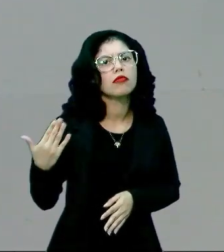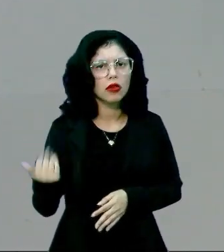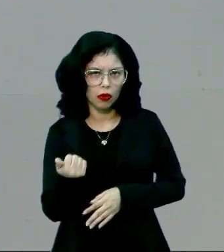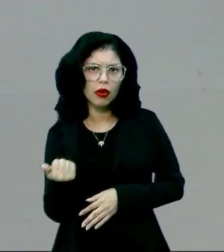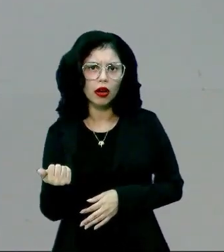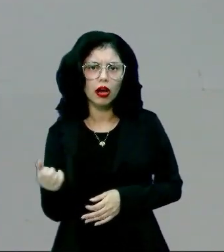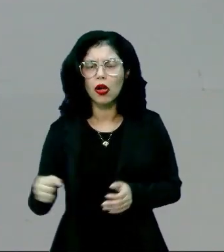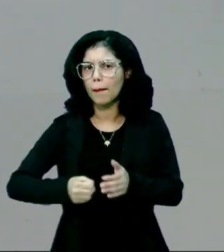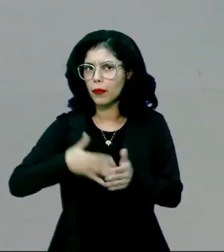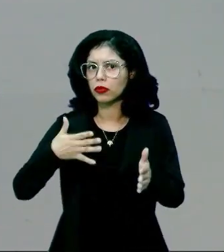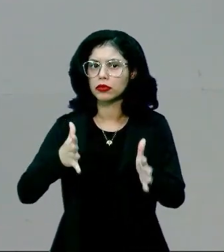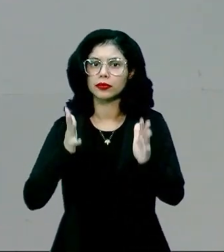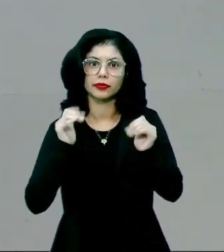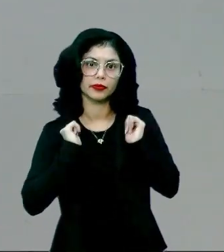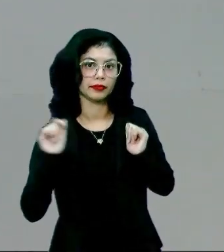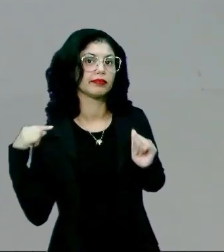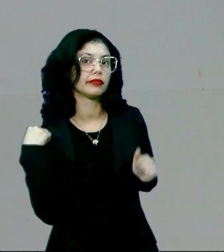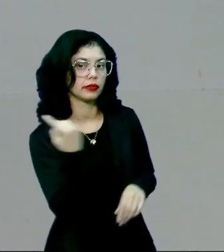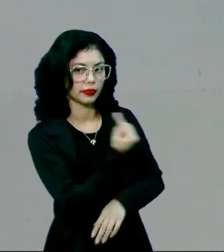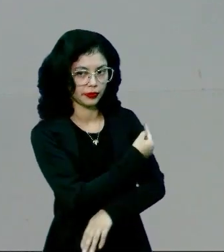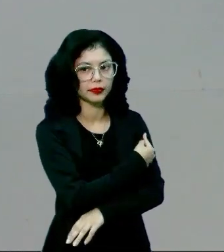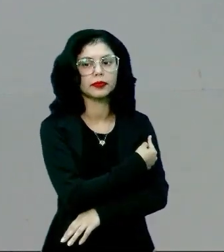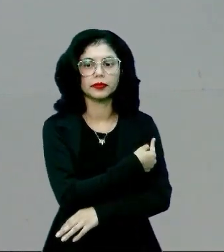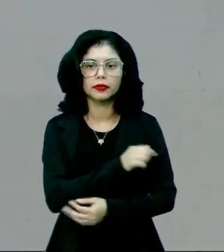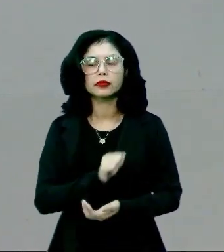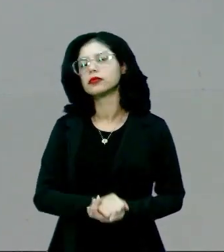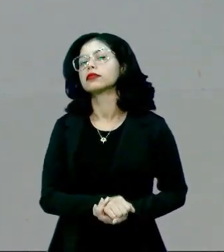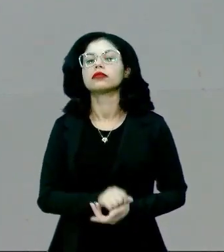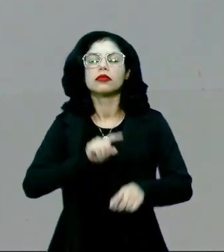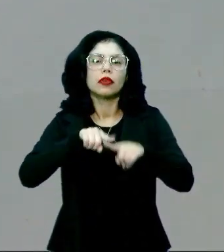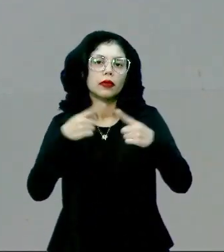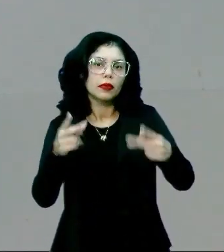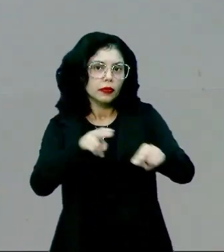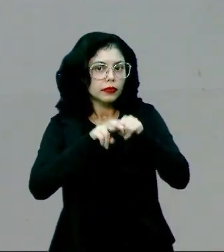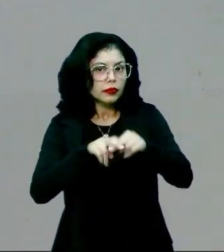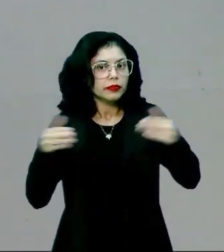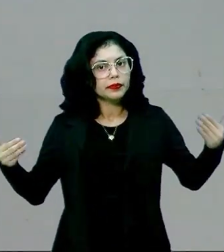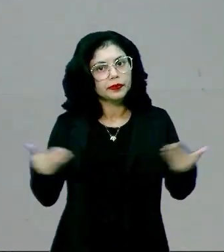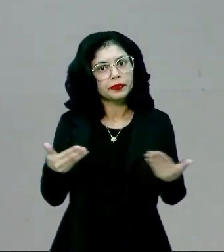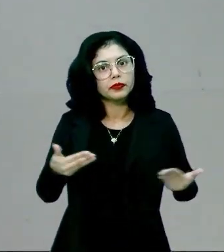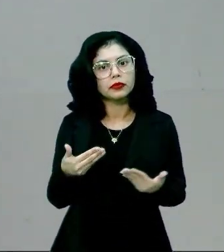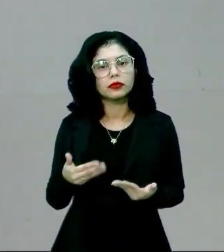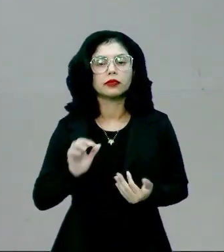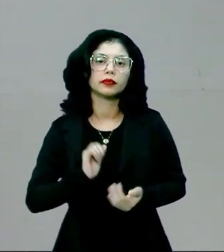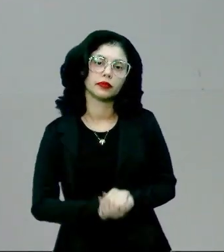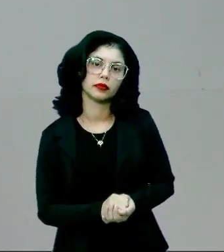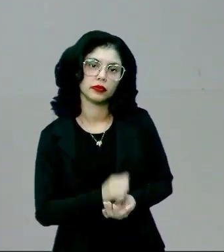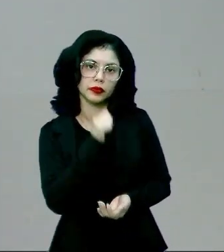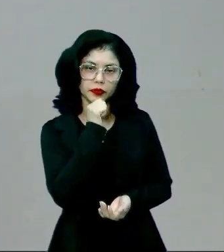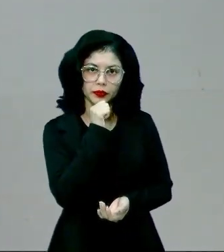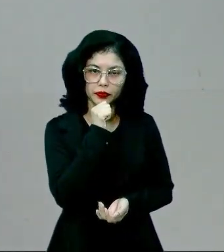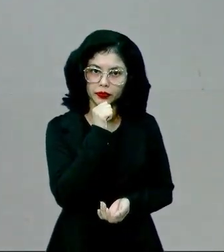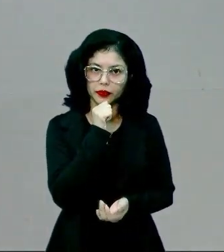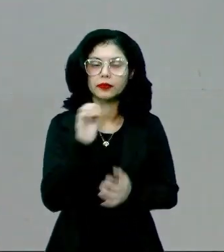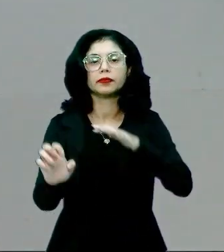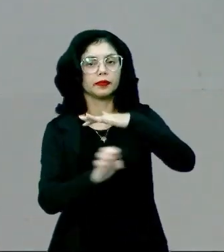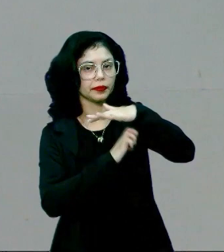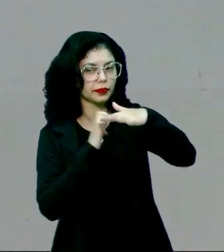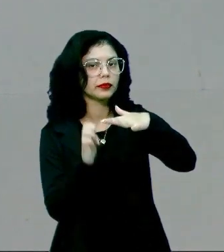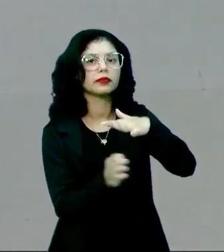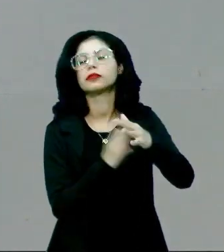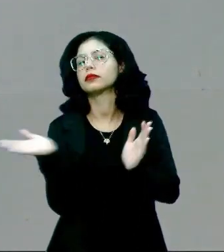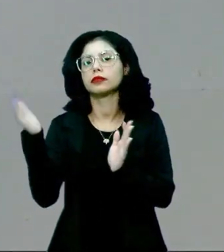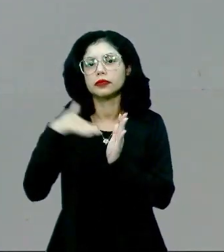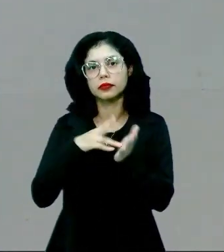elas trazem muita comodidade a nós. Por isso que, na atualidade, quer queira, quer não, as empresas,